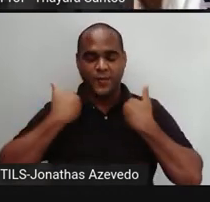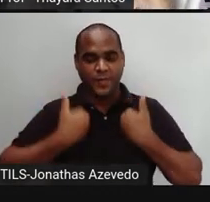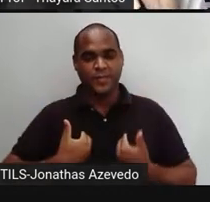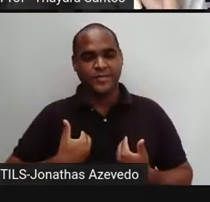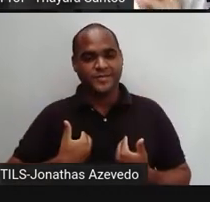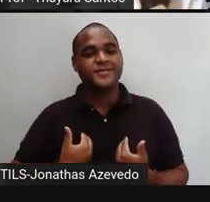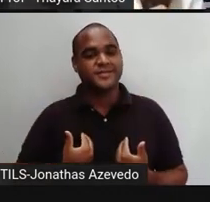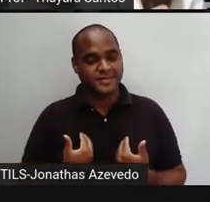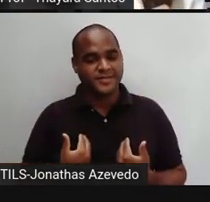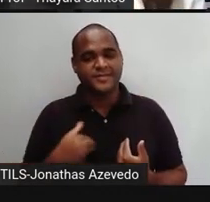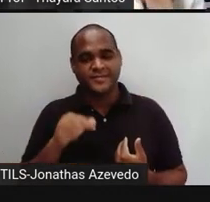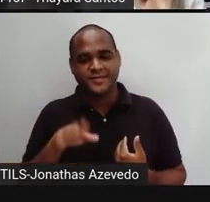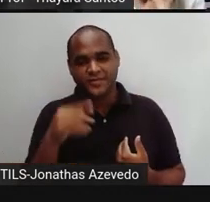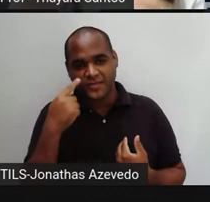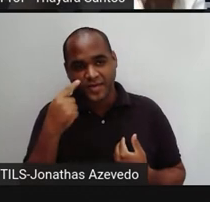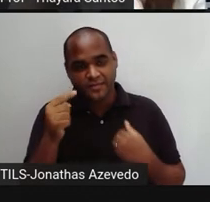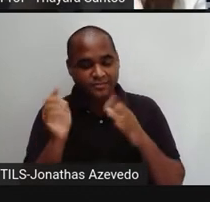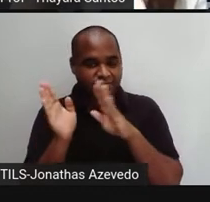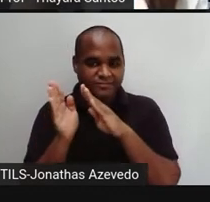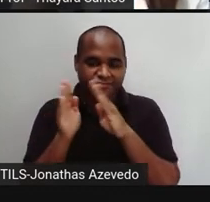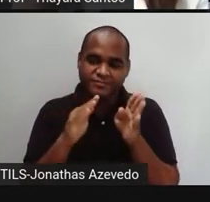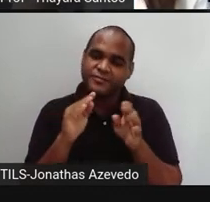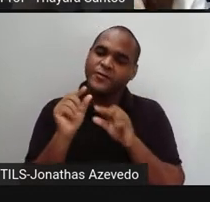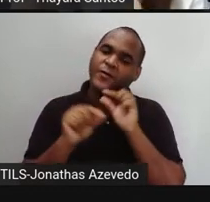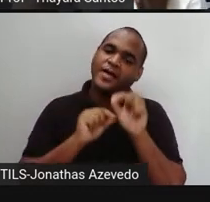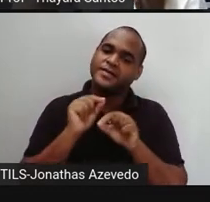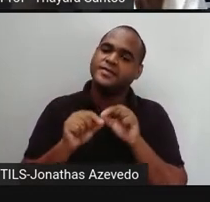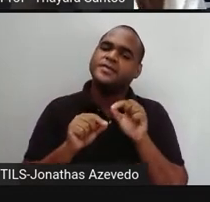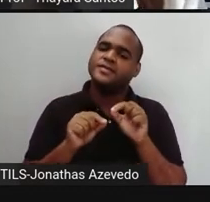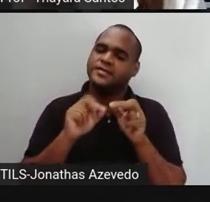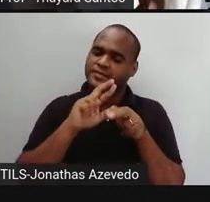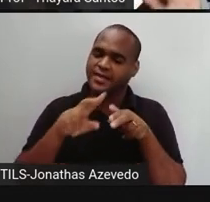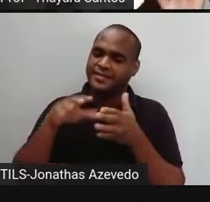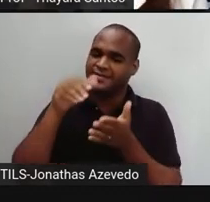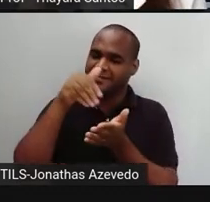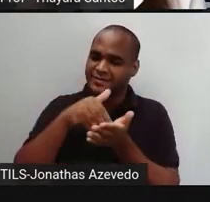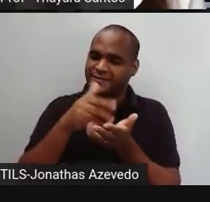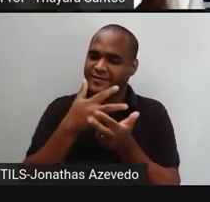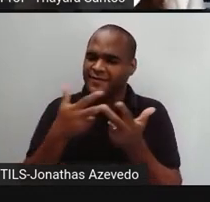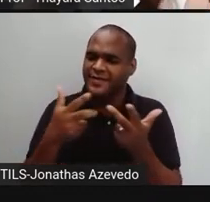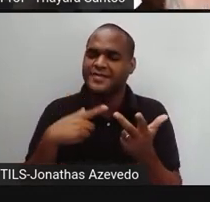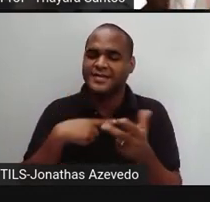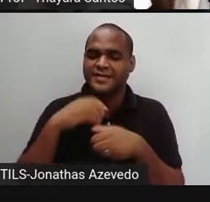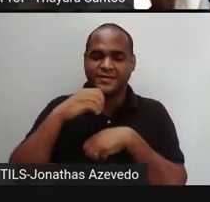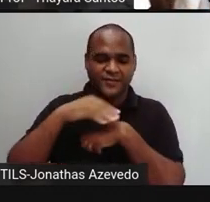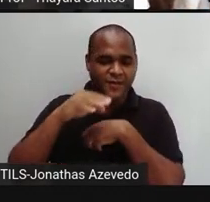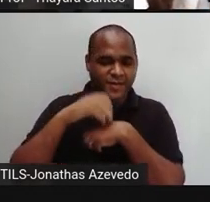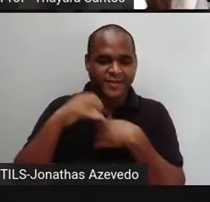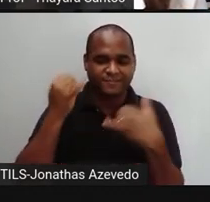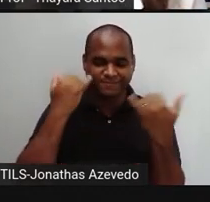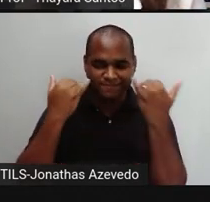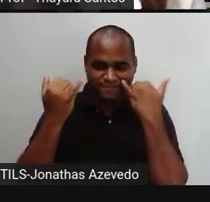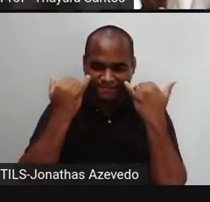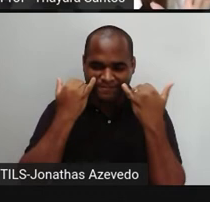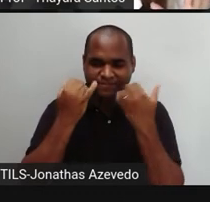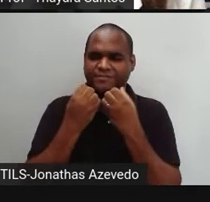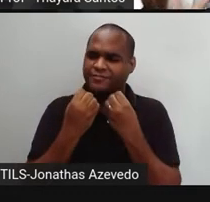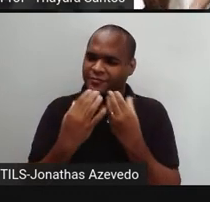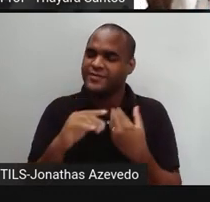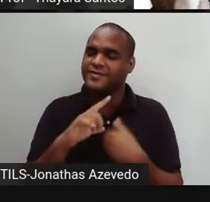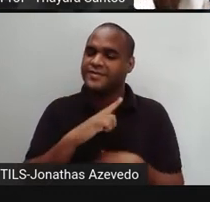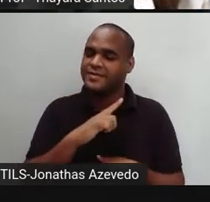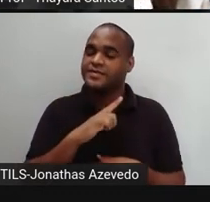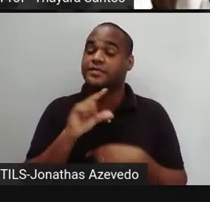E se vocês prestaram atenção aí no finalzinho eu lhe dou informações muito importantes. Porque é o seguinte, a função do sistema respiratório é